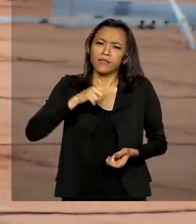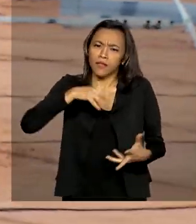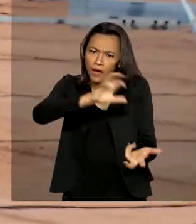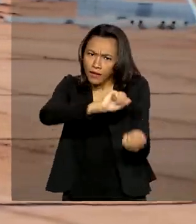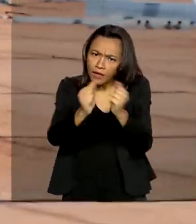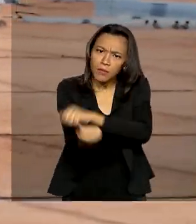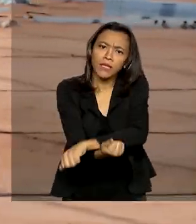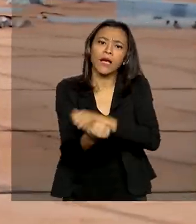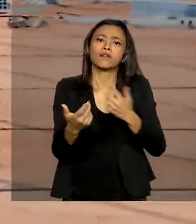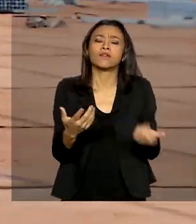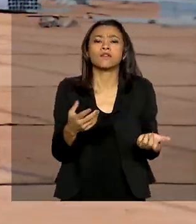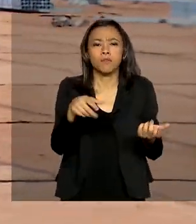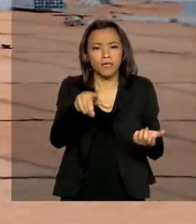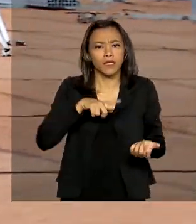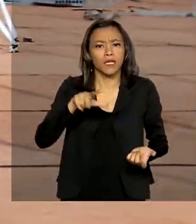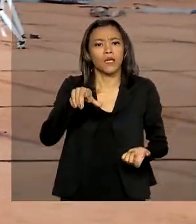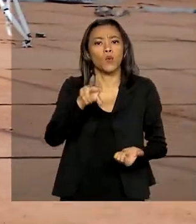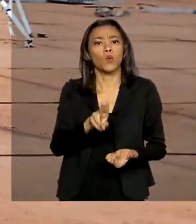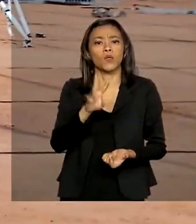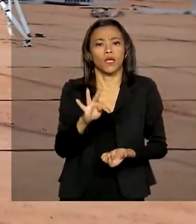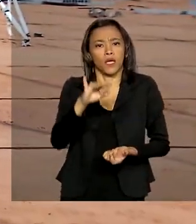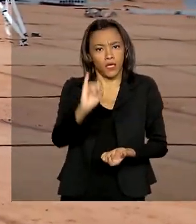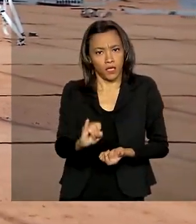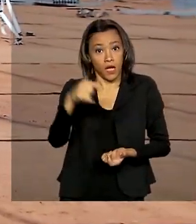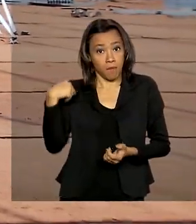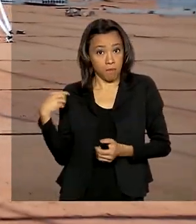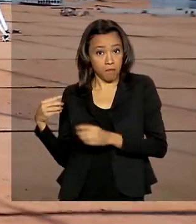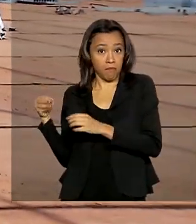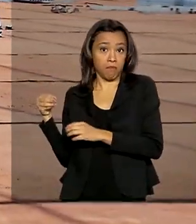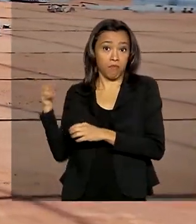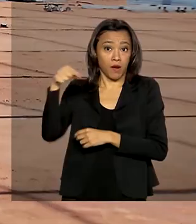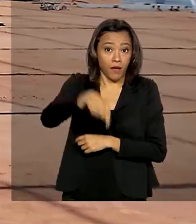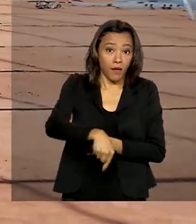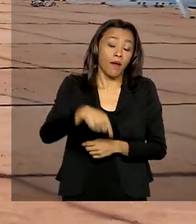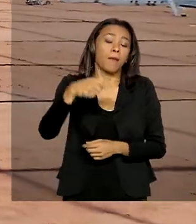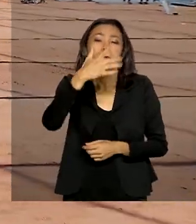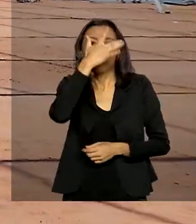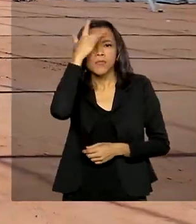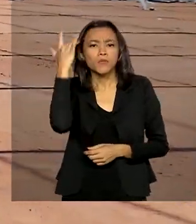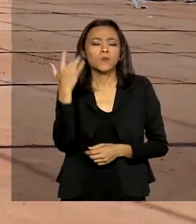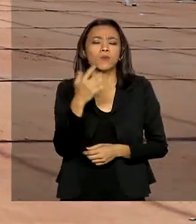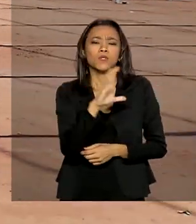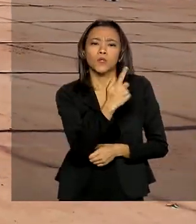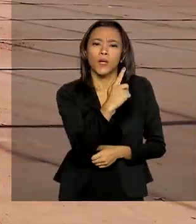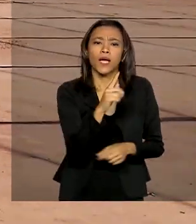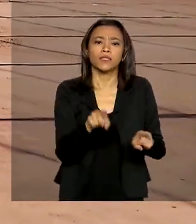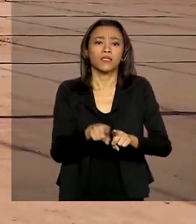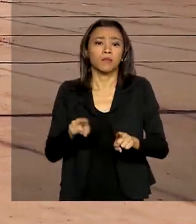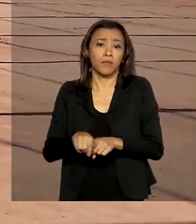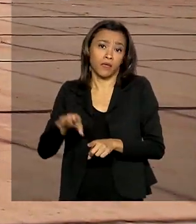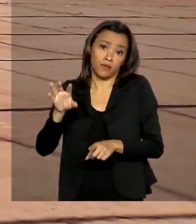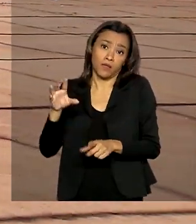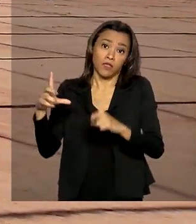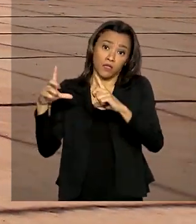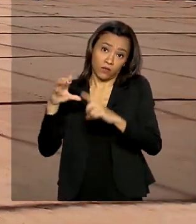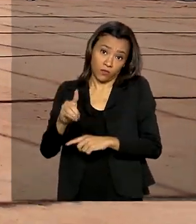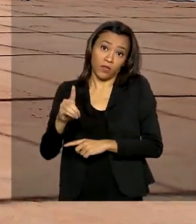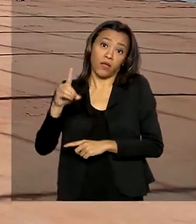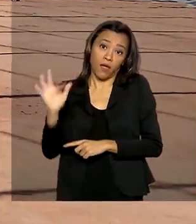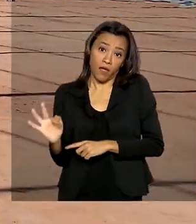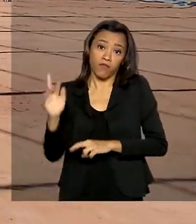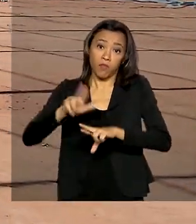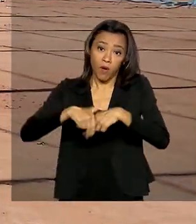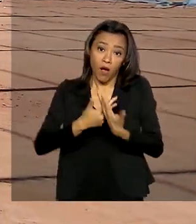semi-intensivas. Para cá, virão pacientes de Goiás e do Distrito Federal em estado crítico por conta do